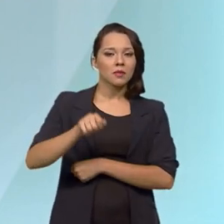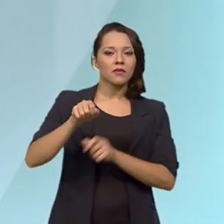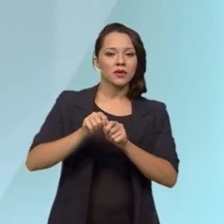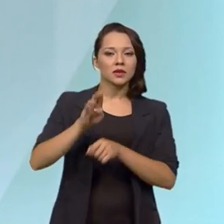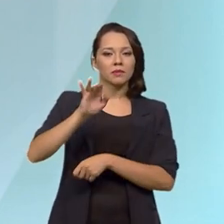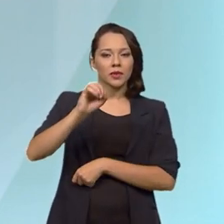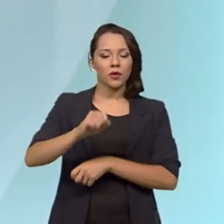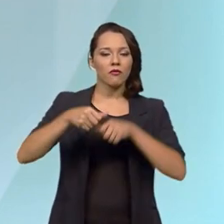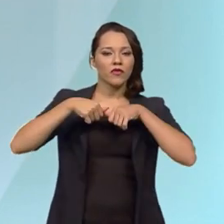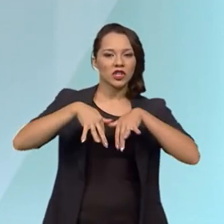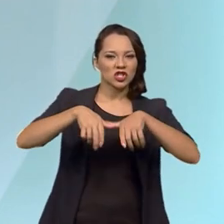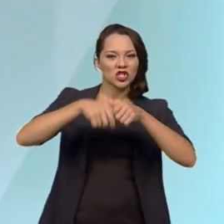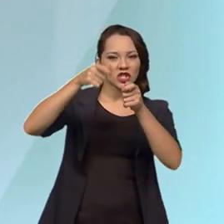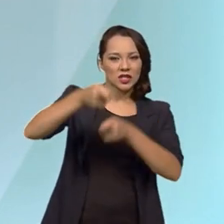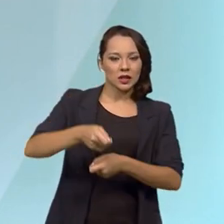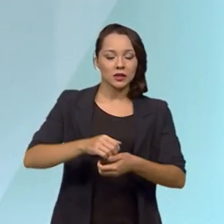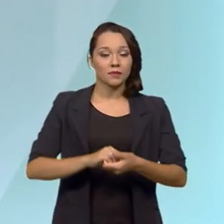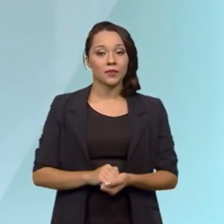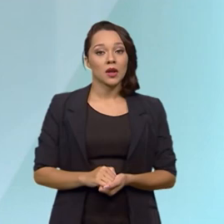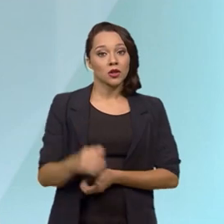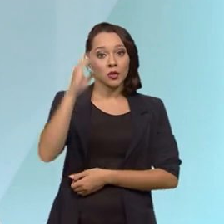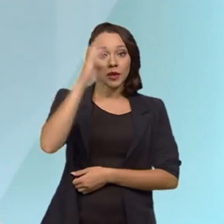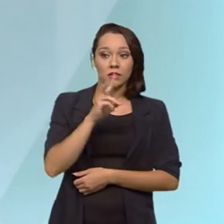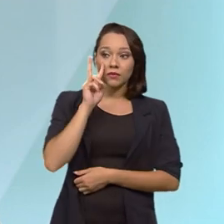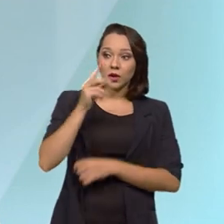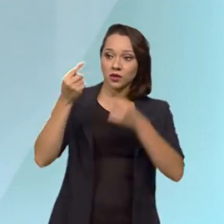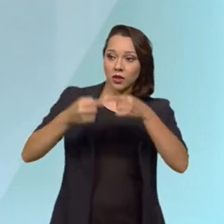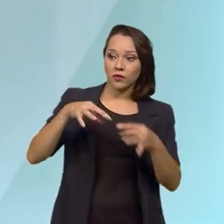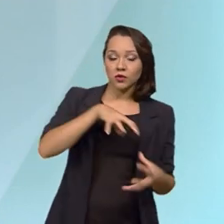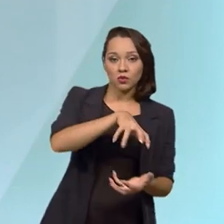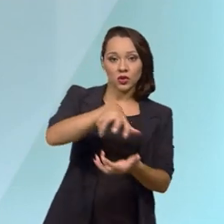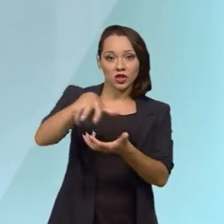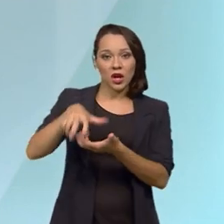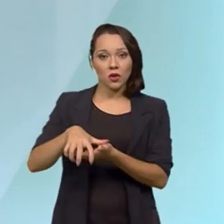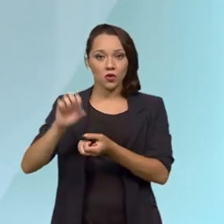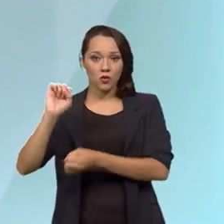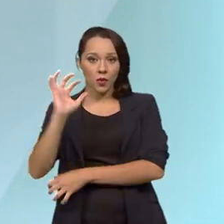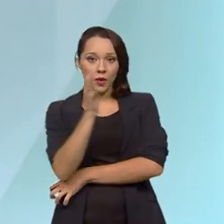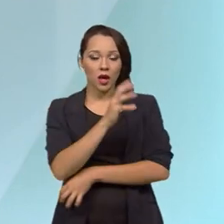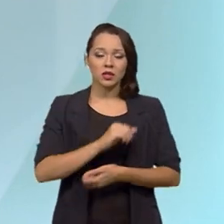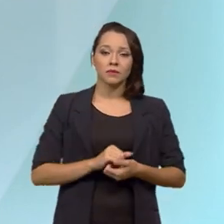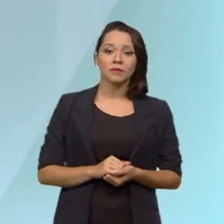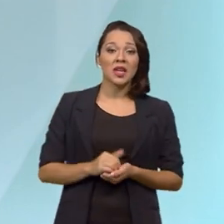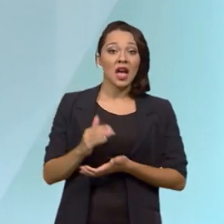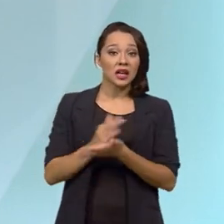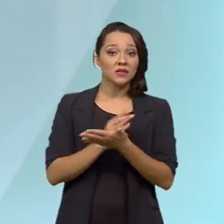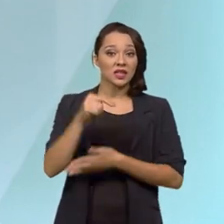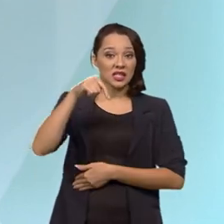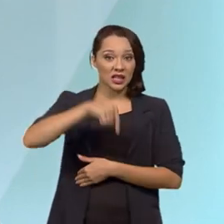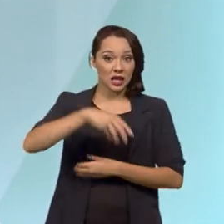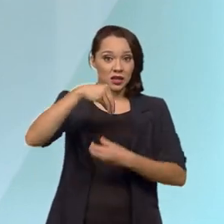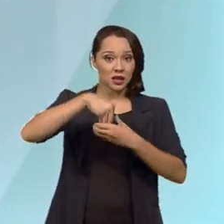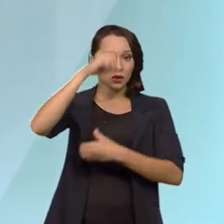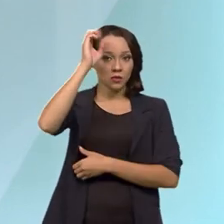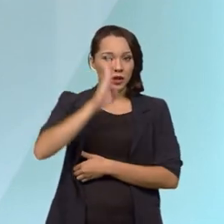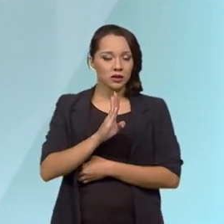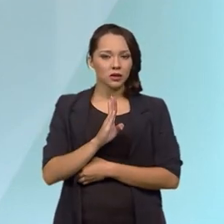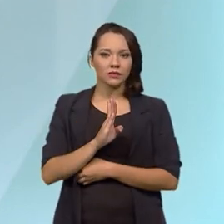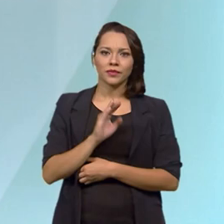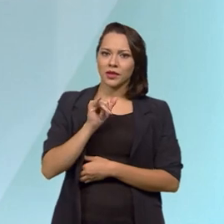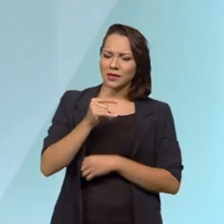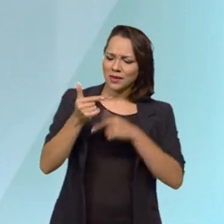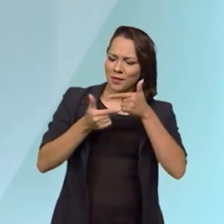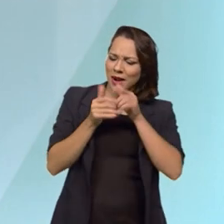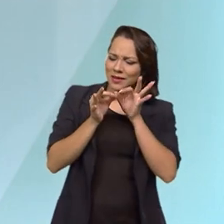Então, o Brasil enxerga que os desafios globais de meio ambiente, muitas vezes aqui internamente, se bem